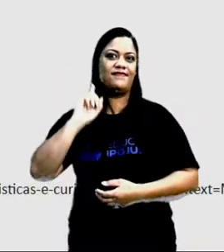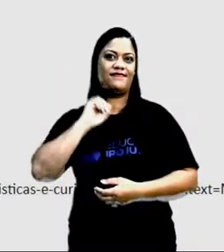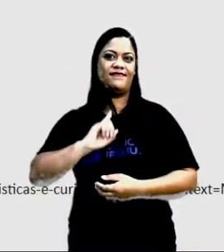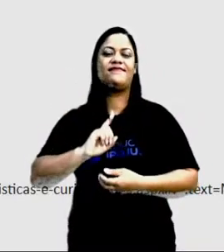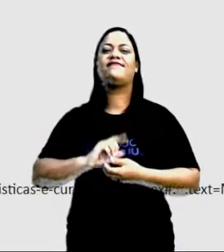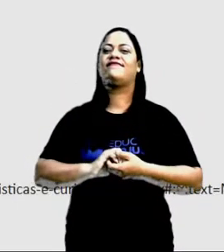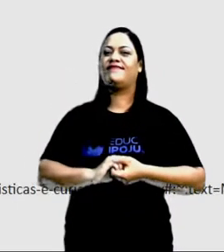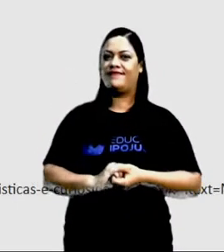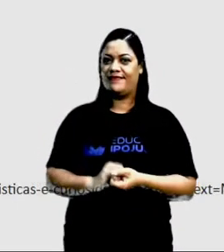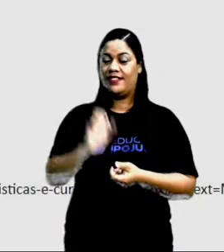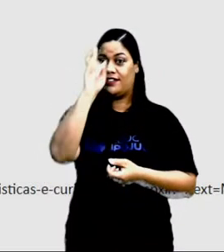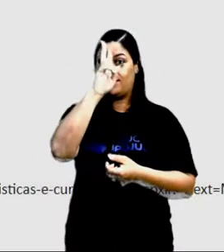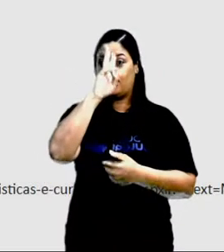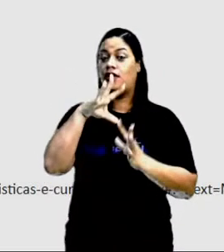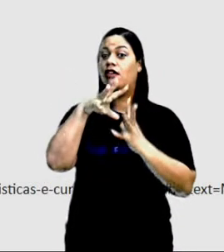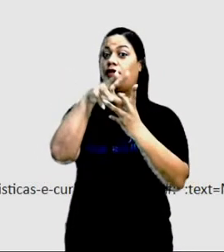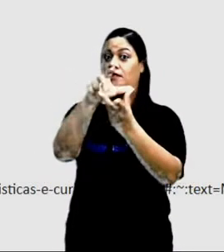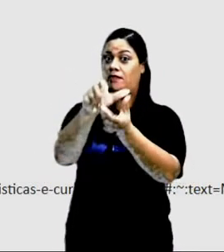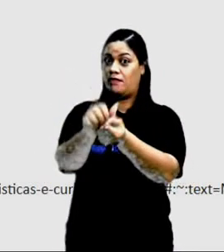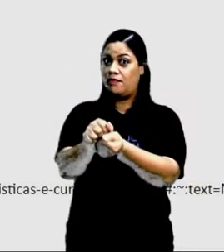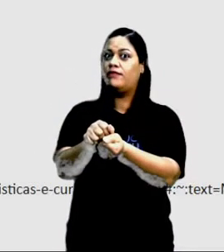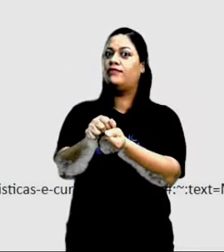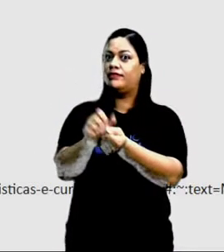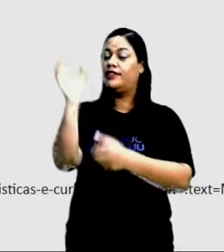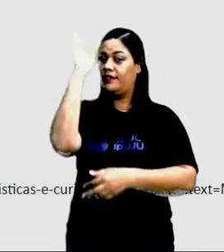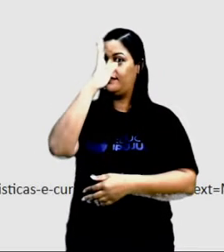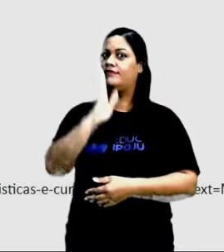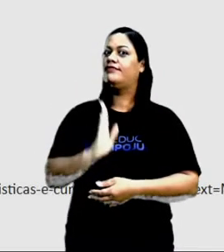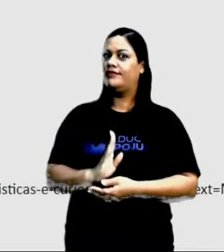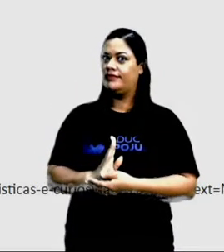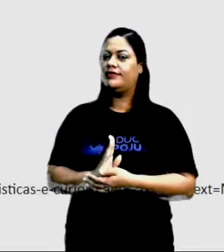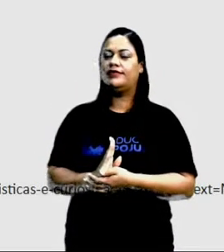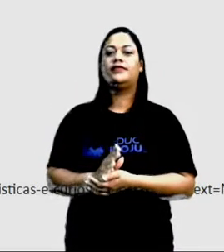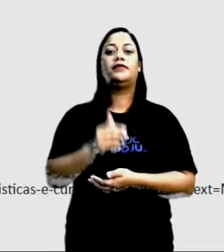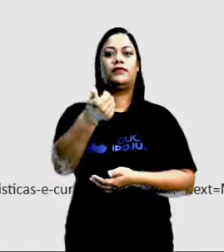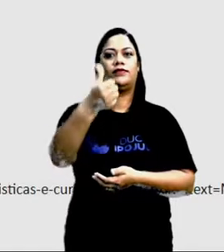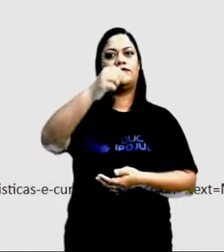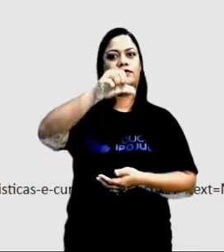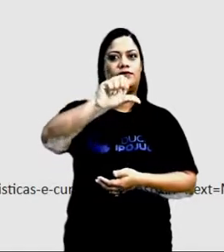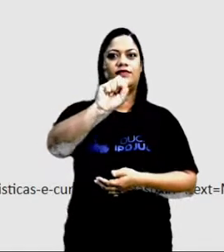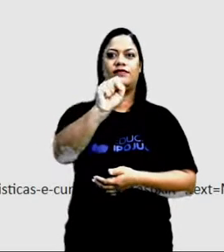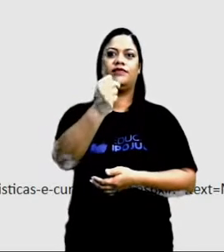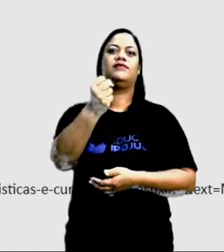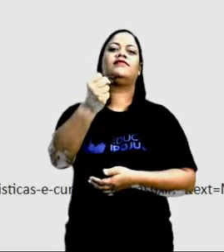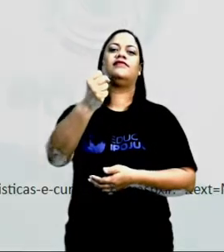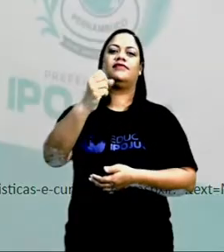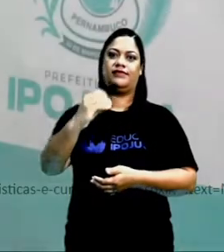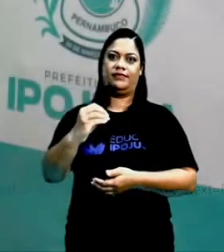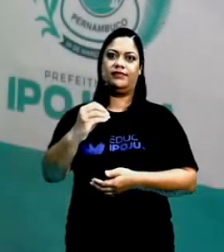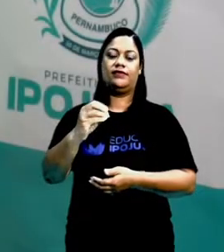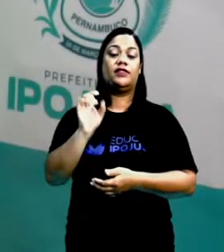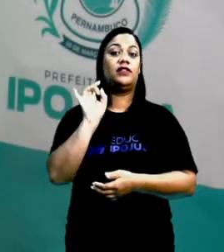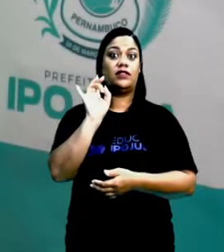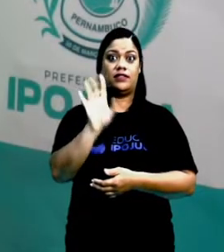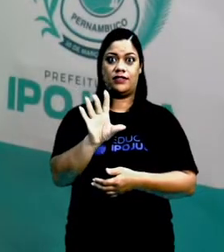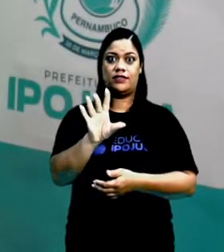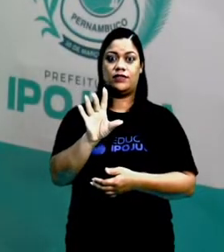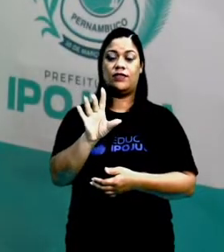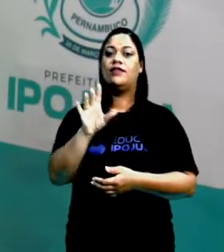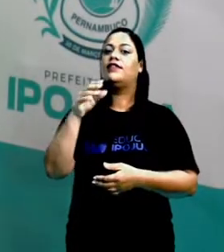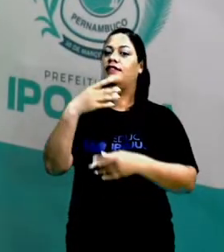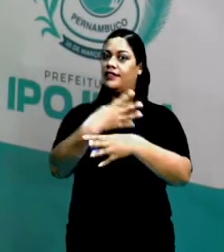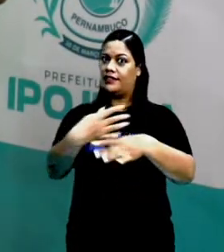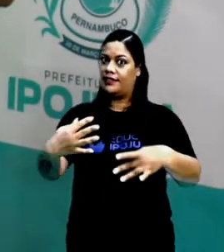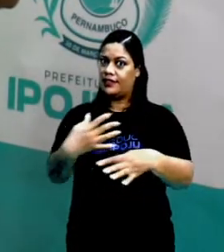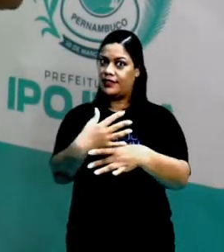patrimônio histórico do Brasil e foi reconhecido desde o ano 1980. Então, ele não é só patrimônio cultural de